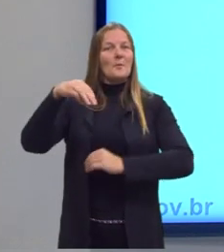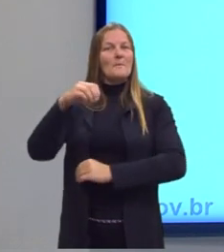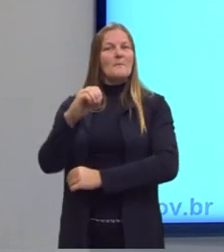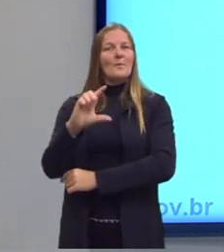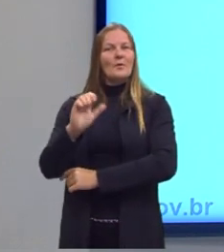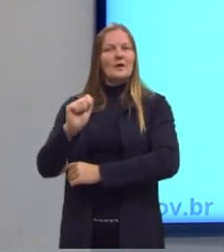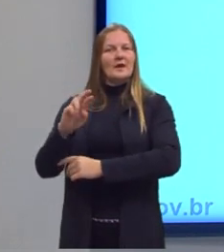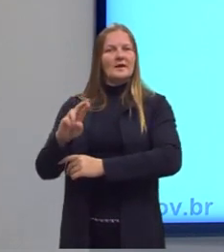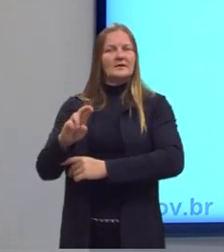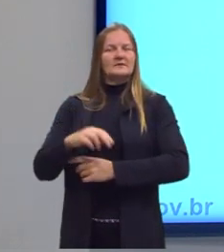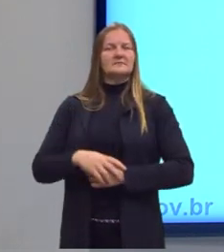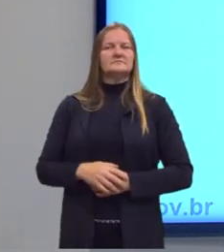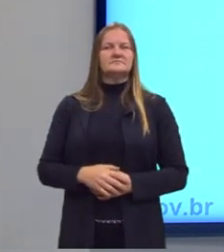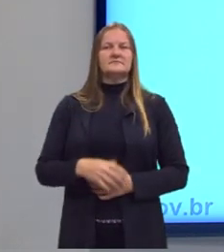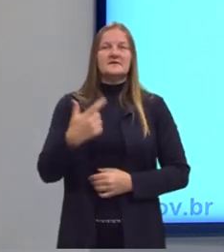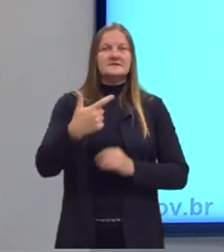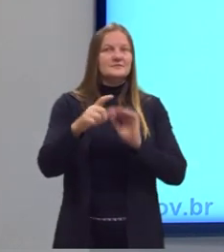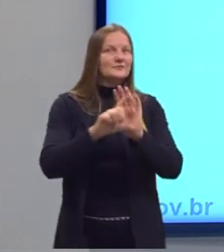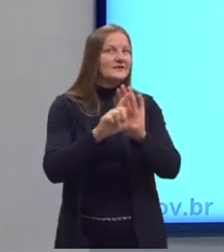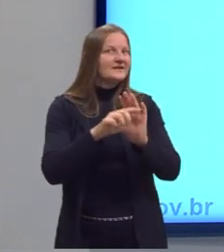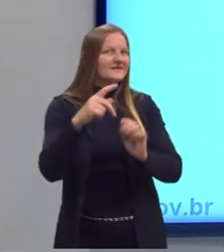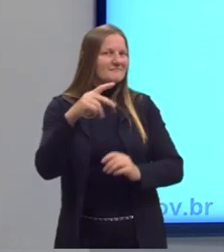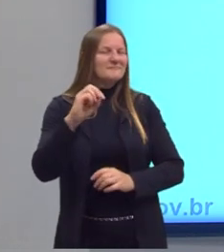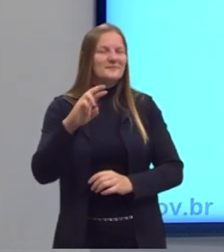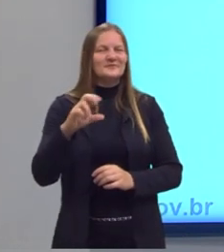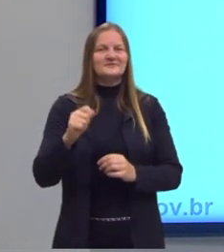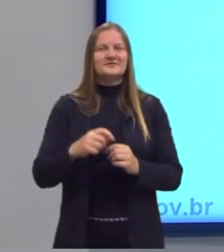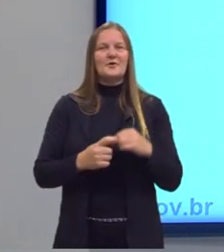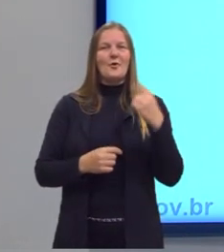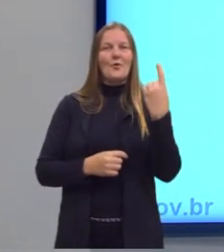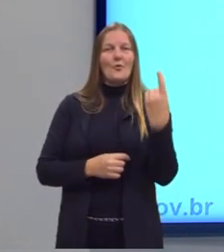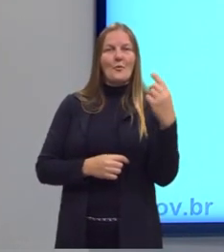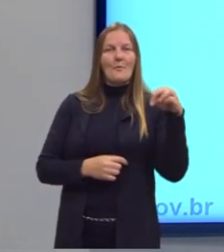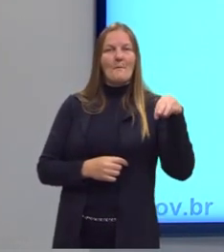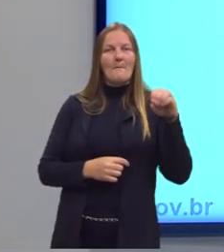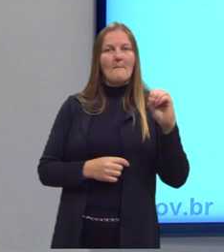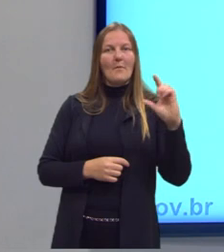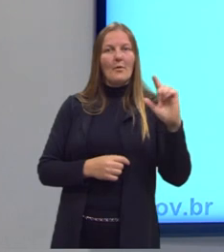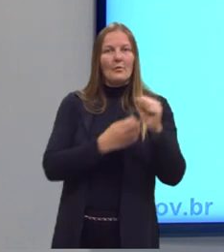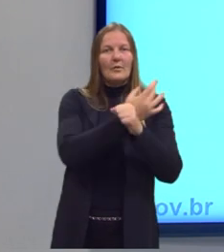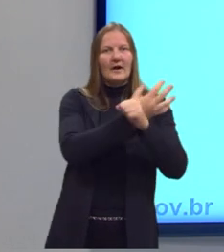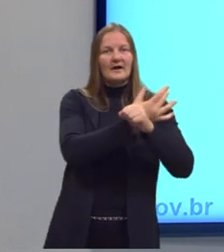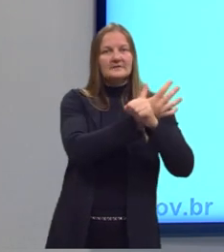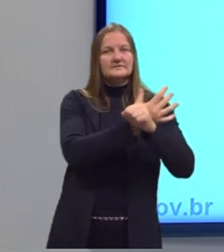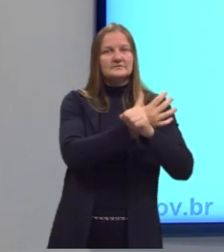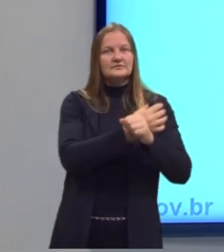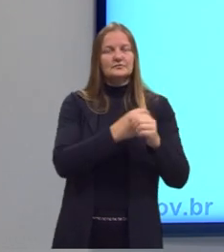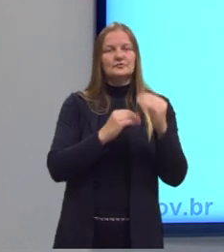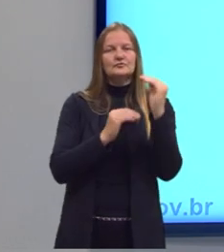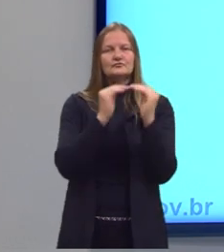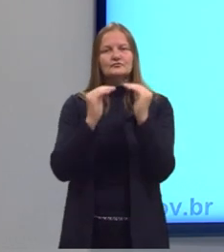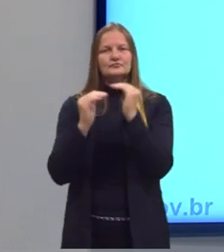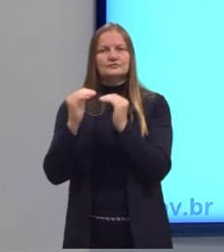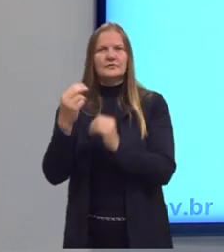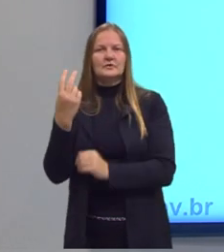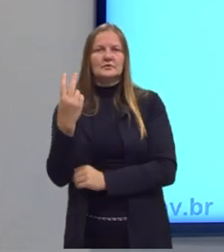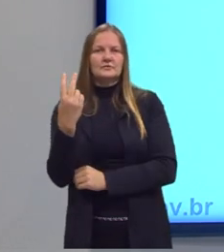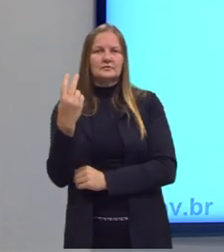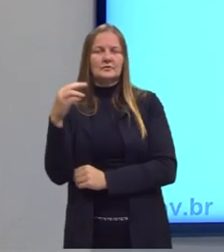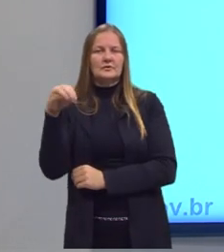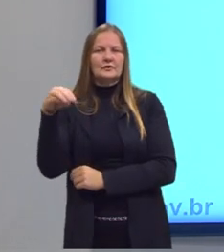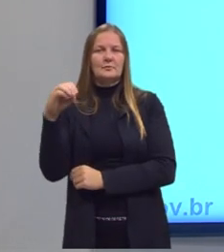seguindo a lei de Proust. Eu tenho 1 mol do ácido, ele neutraliza 2